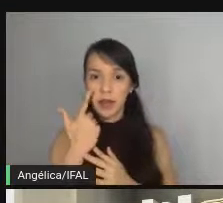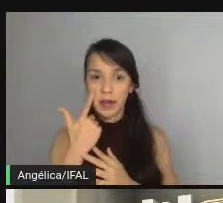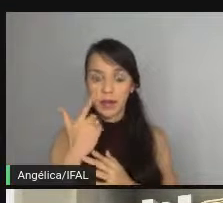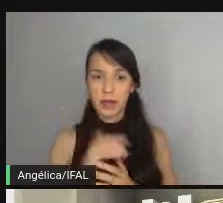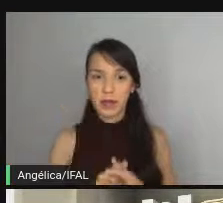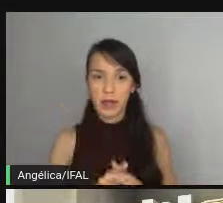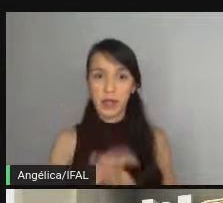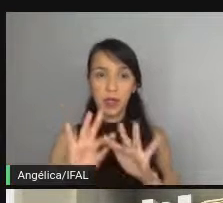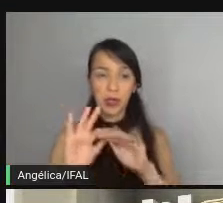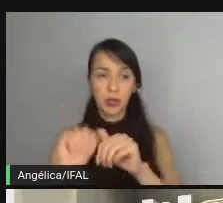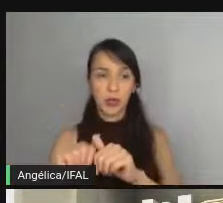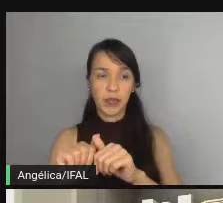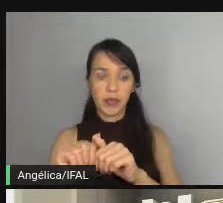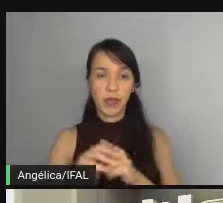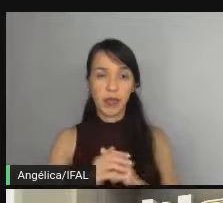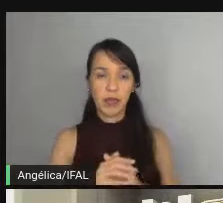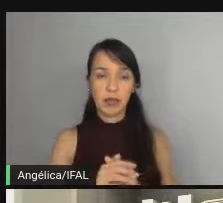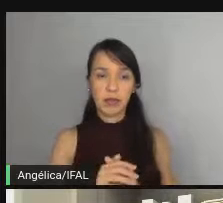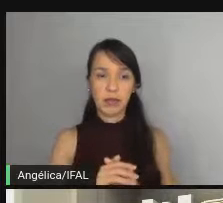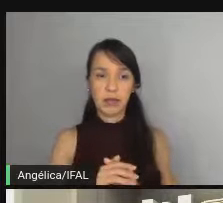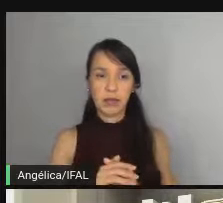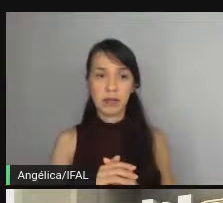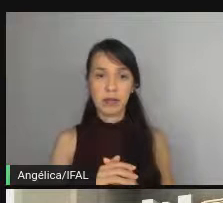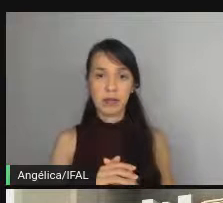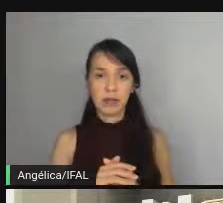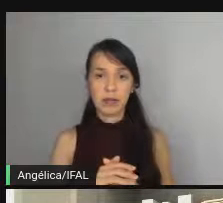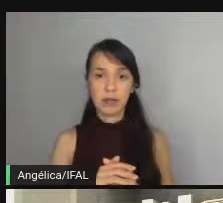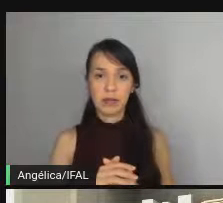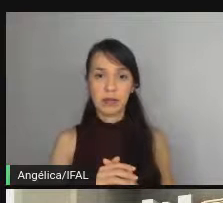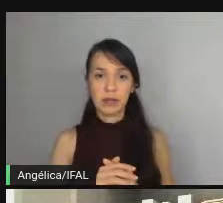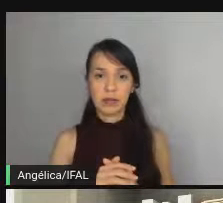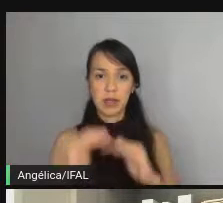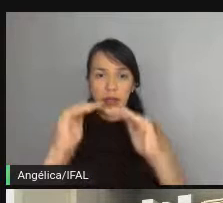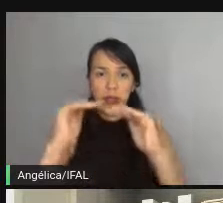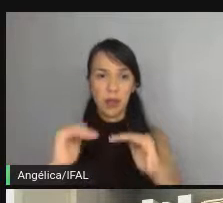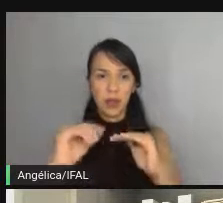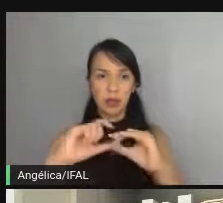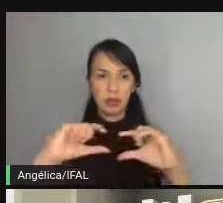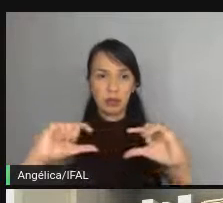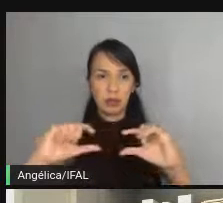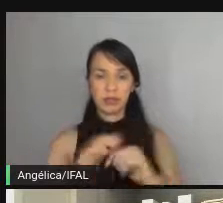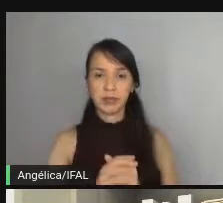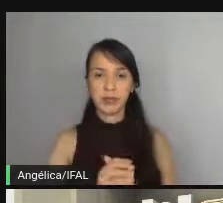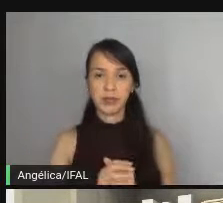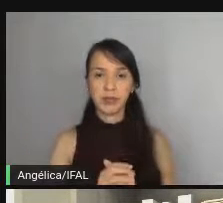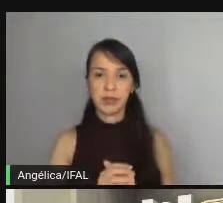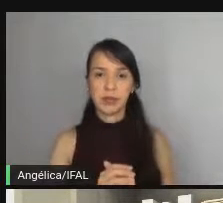no final das contas cadê deixa eu terminar aqui e rodar um teste